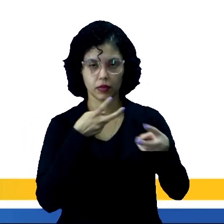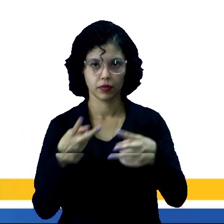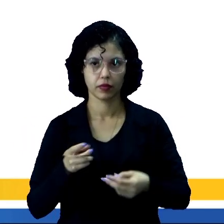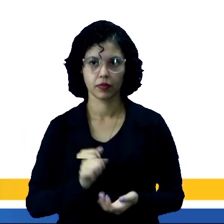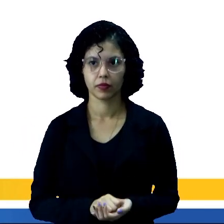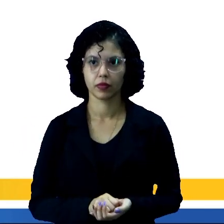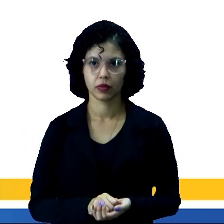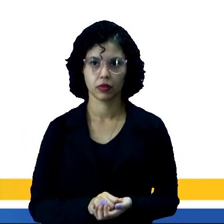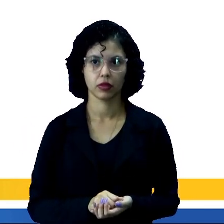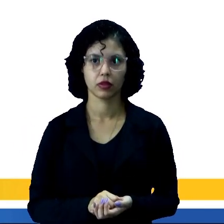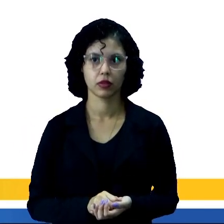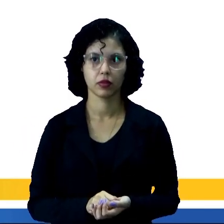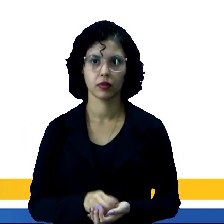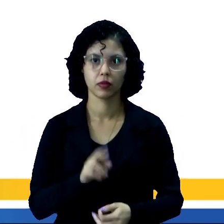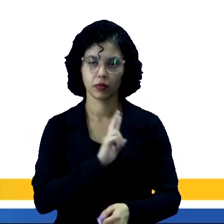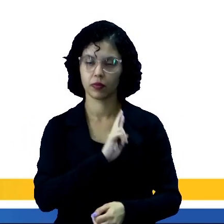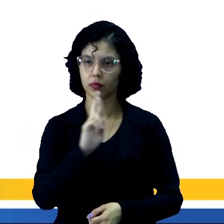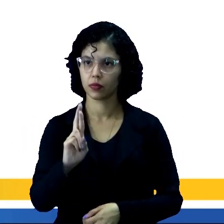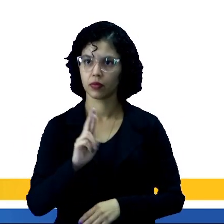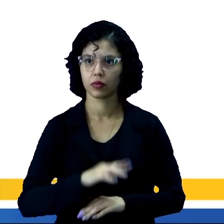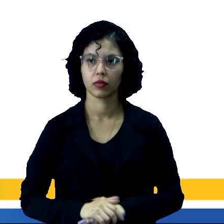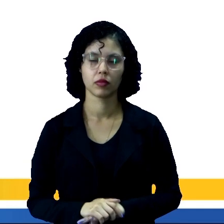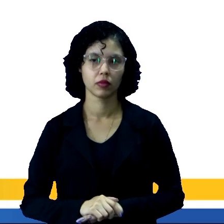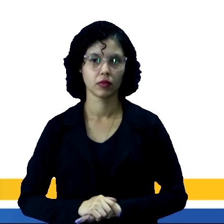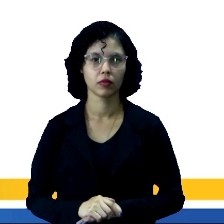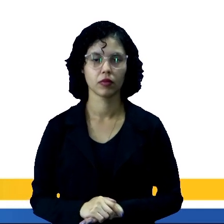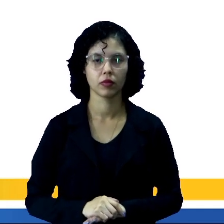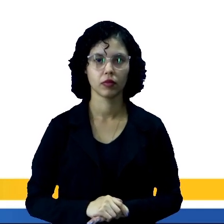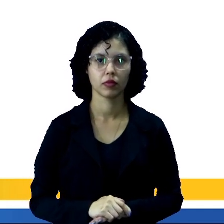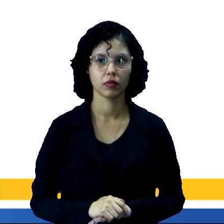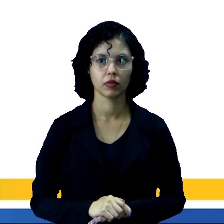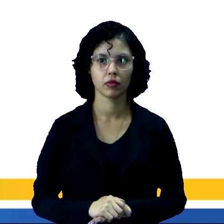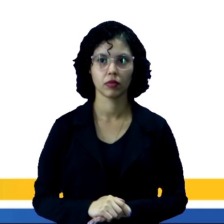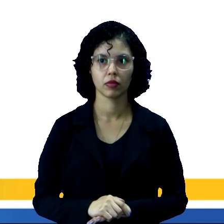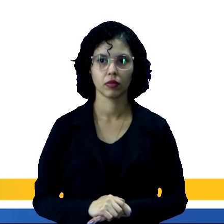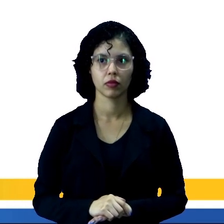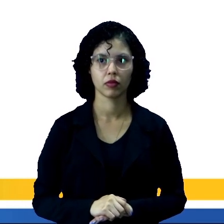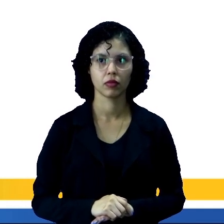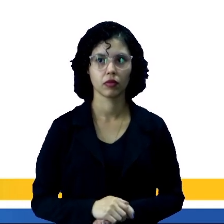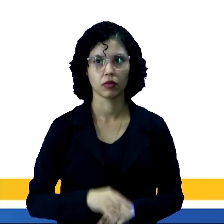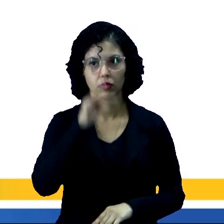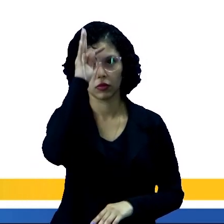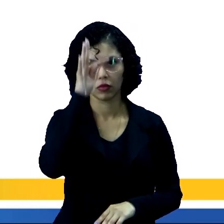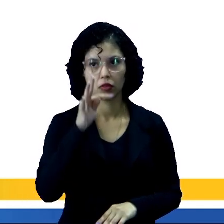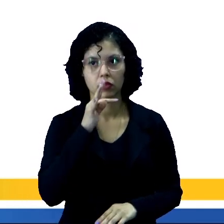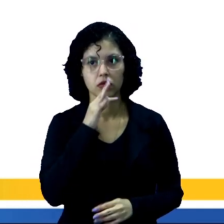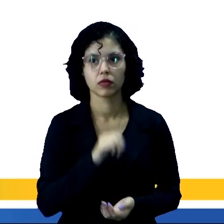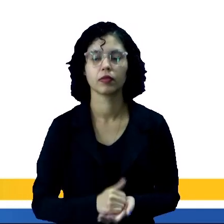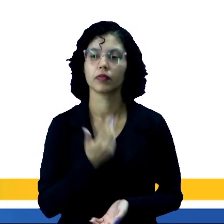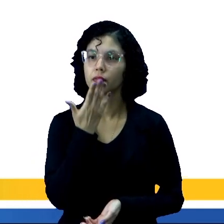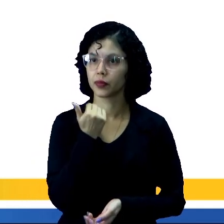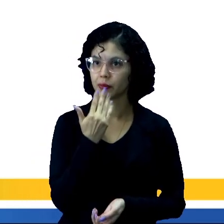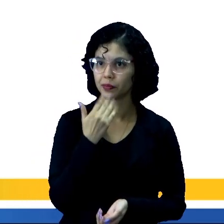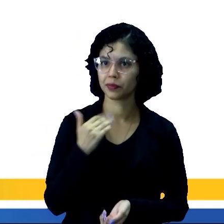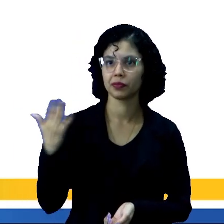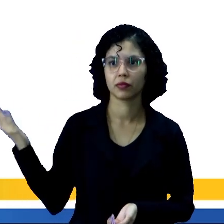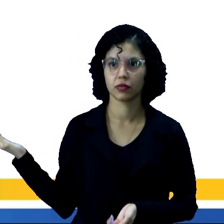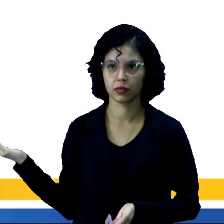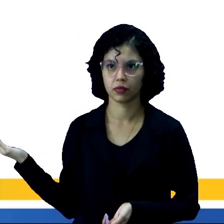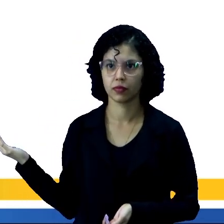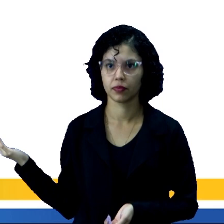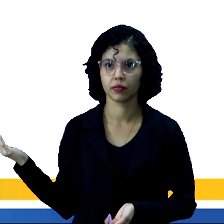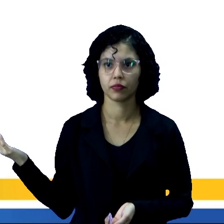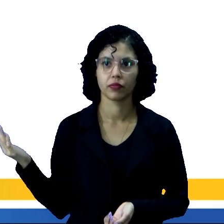as religiões, também em relação às tradições da culinária. Veja bem,